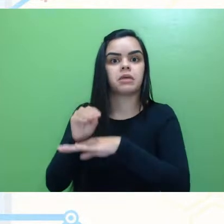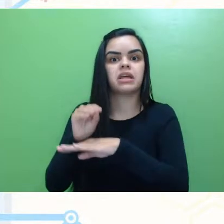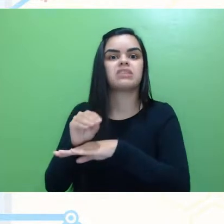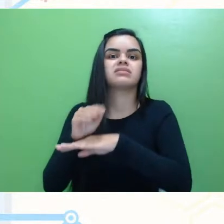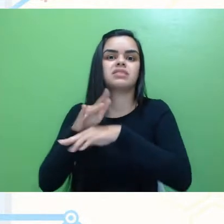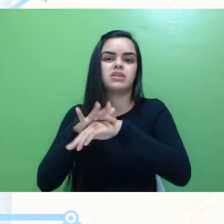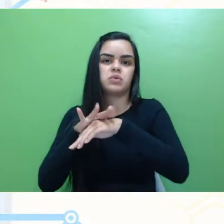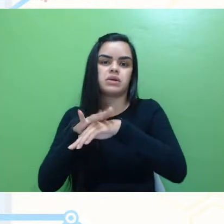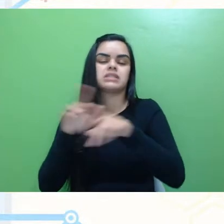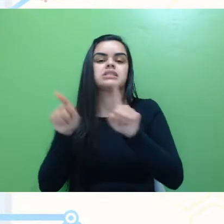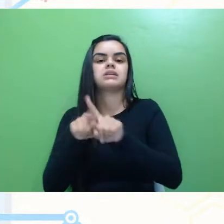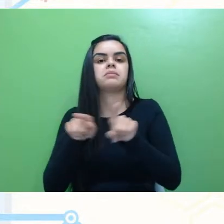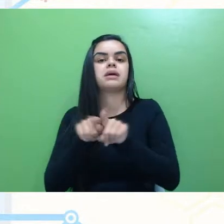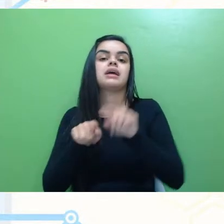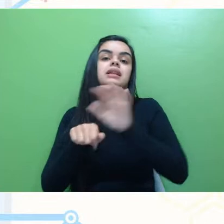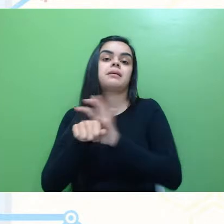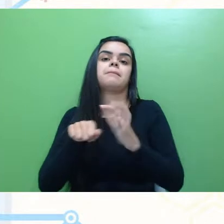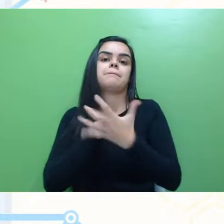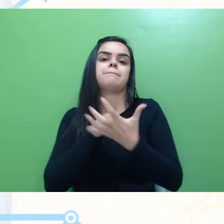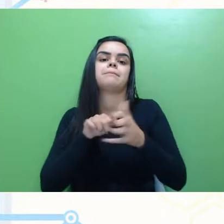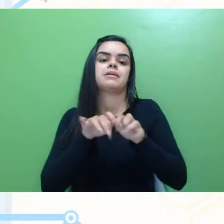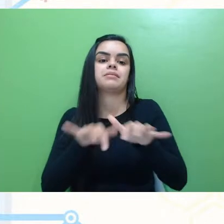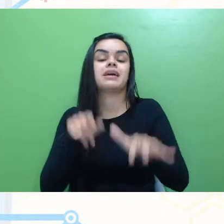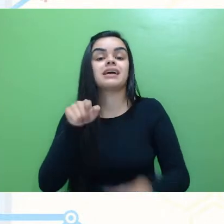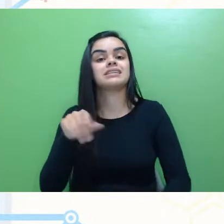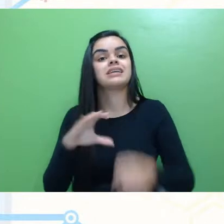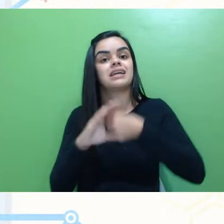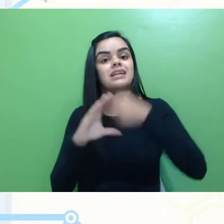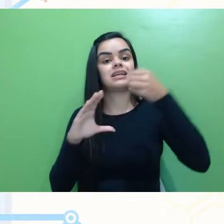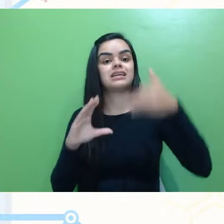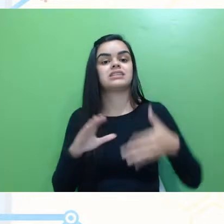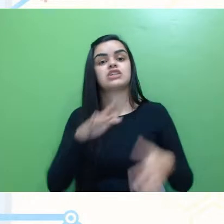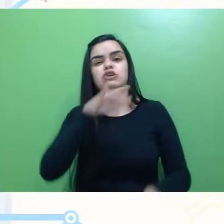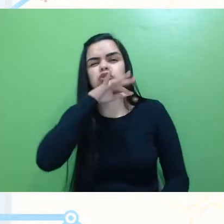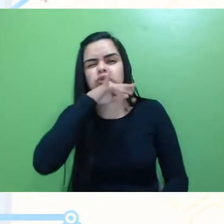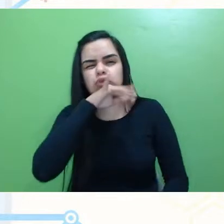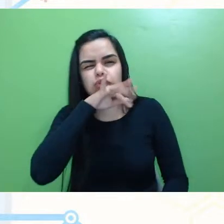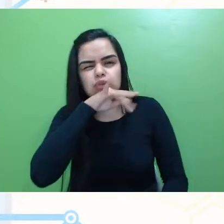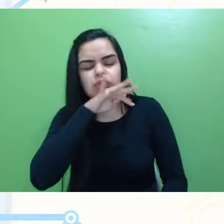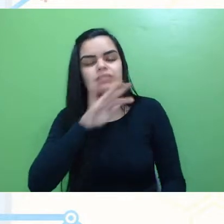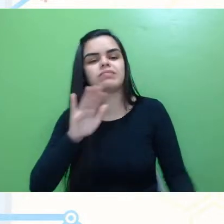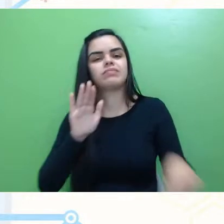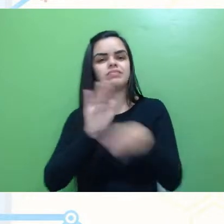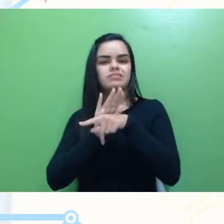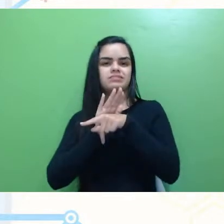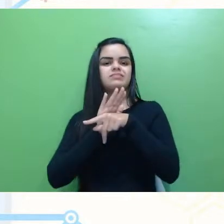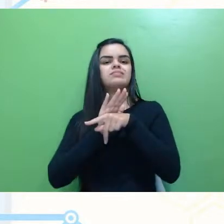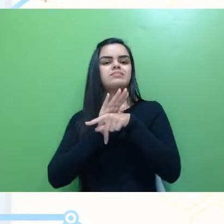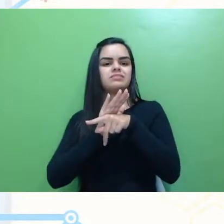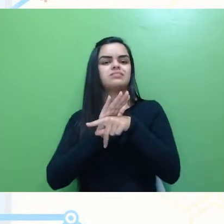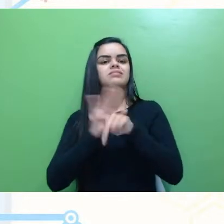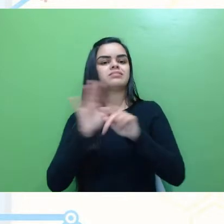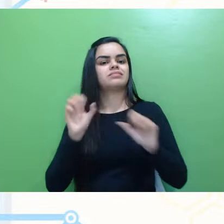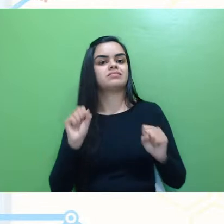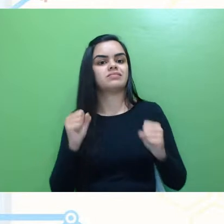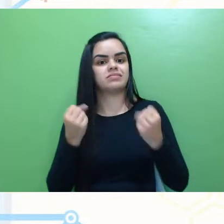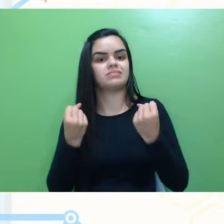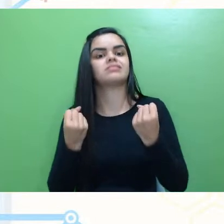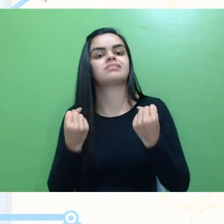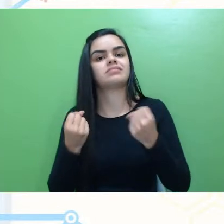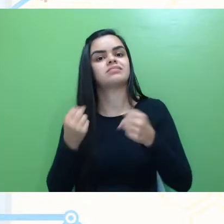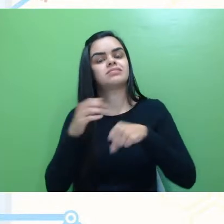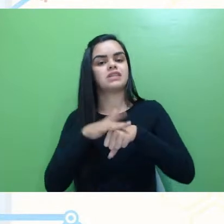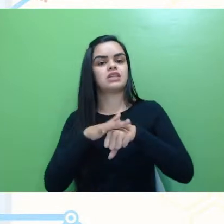né, e essa característica negativa, né, do enfrentamento da